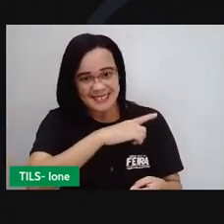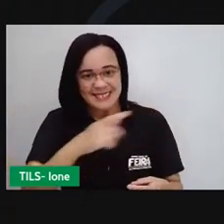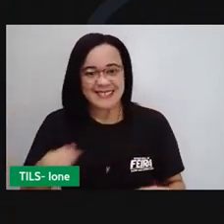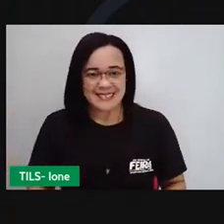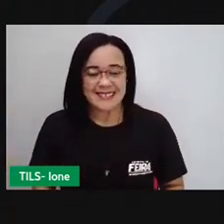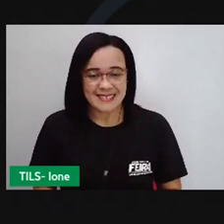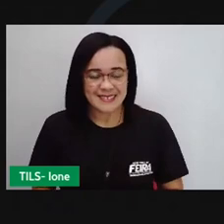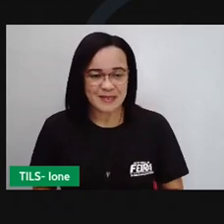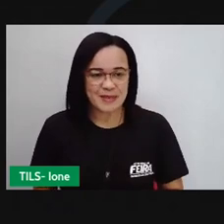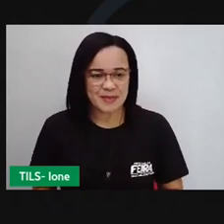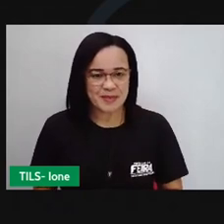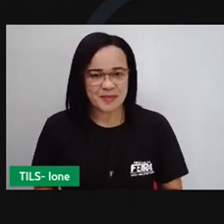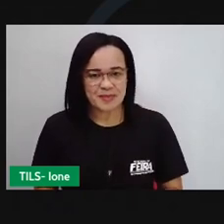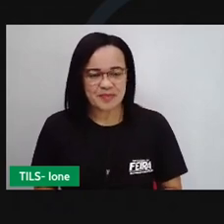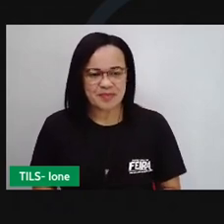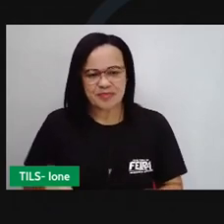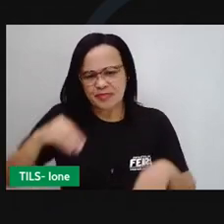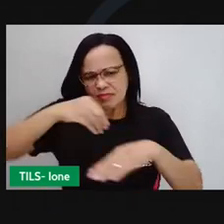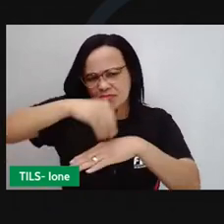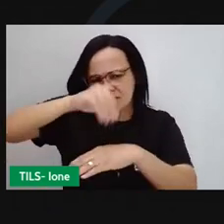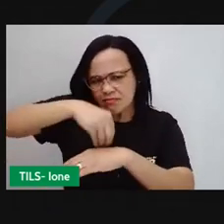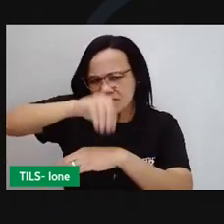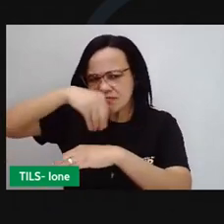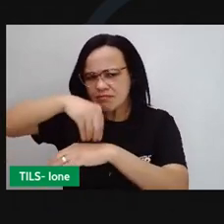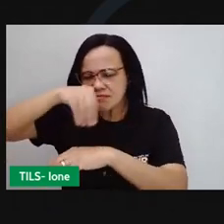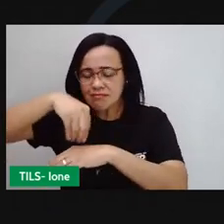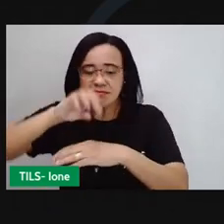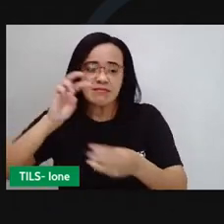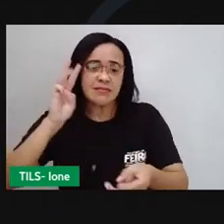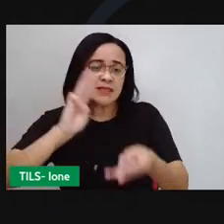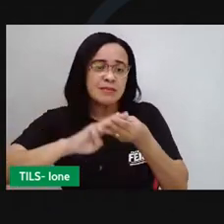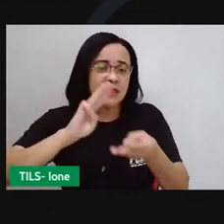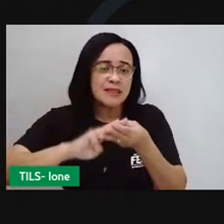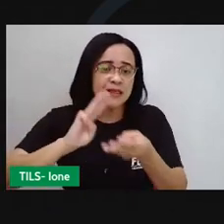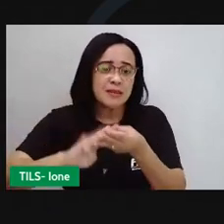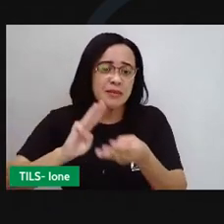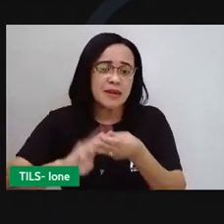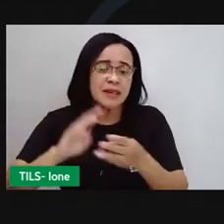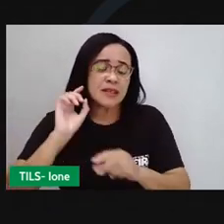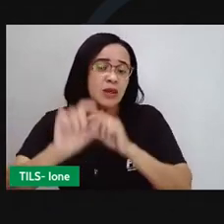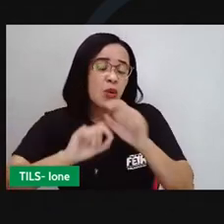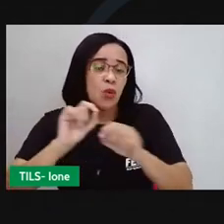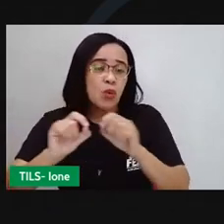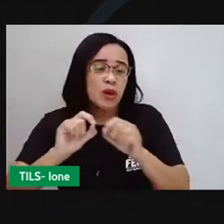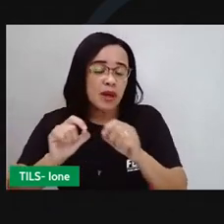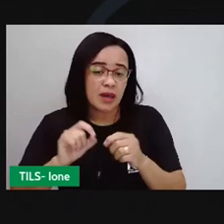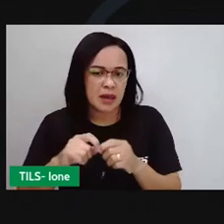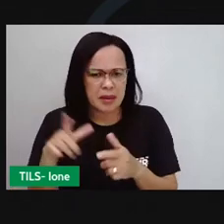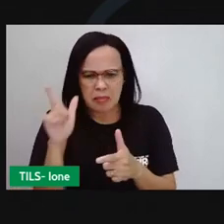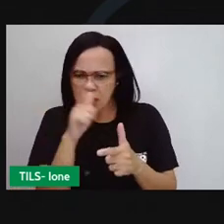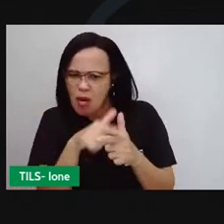Nessas dicas de matemática estudaremos sobre situações problema.